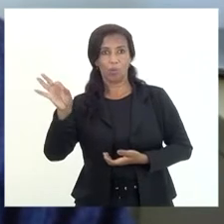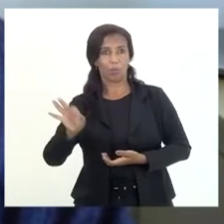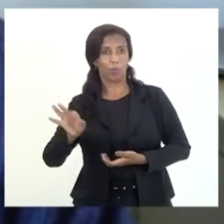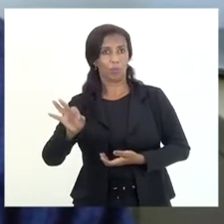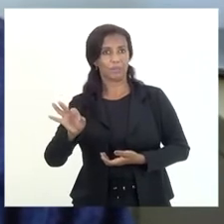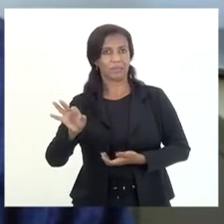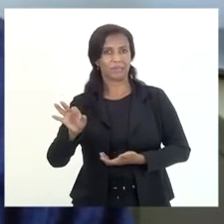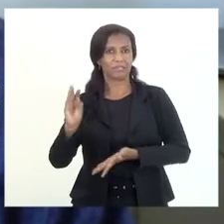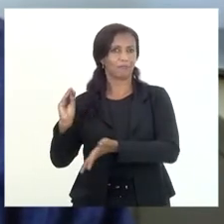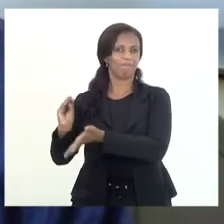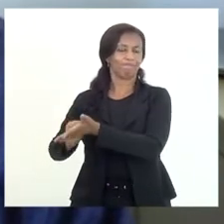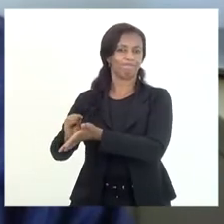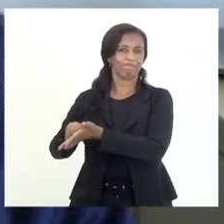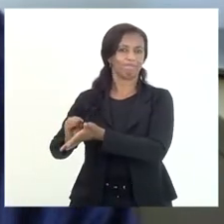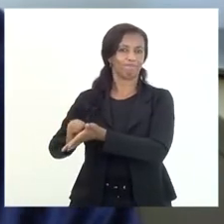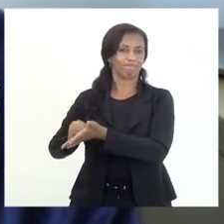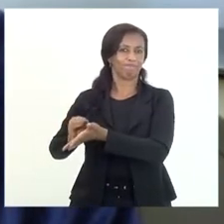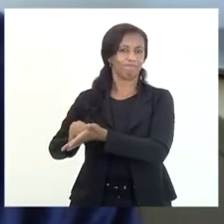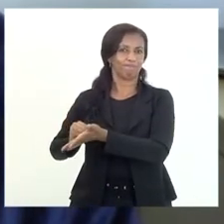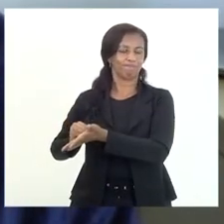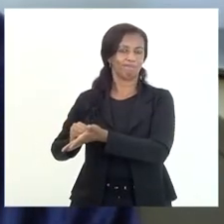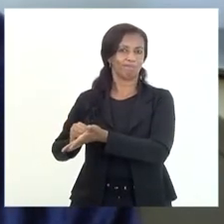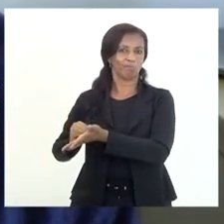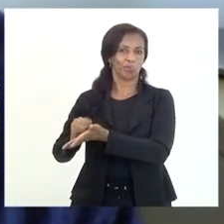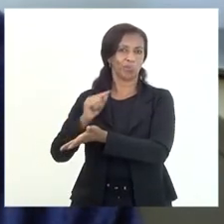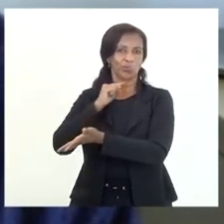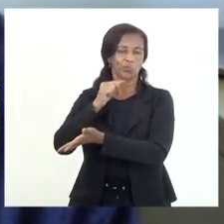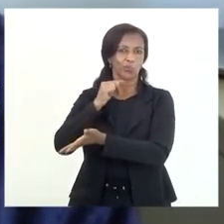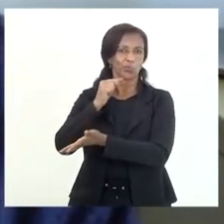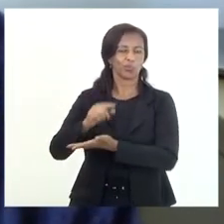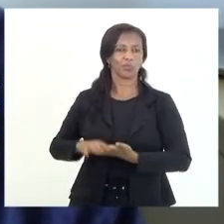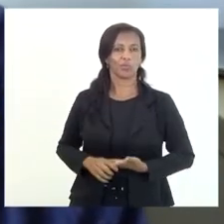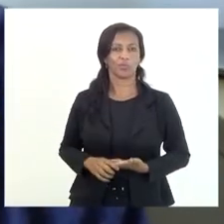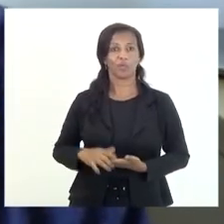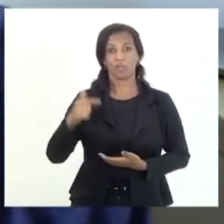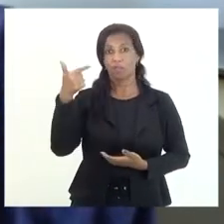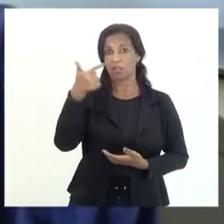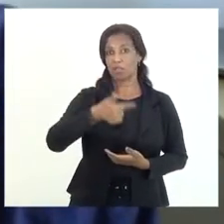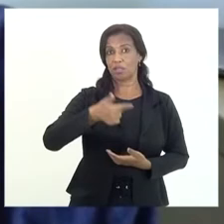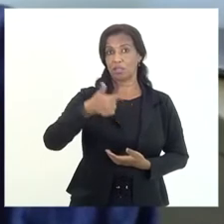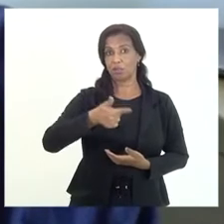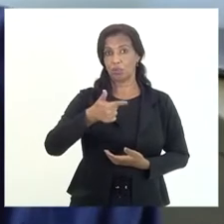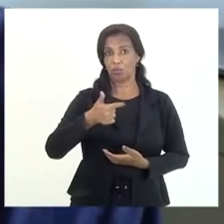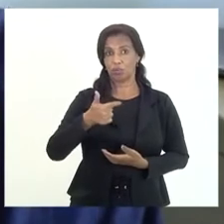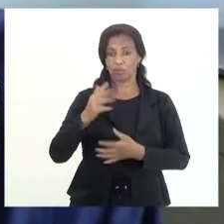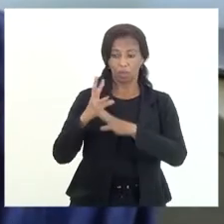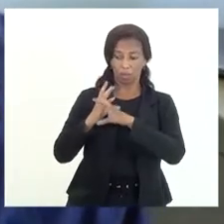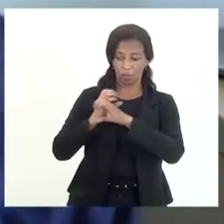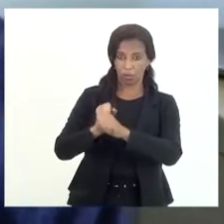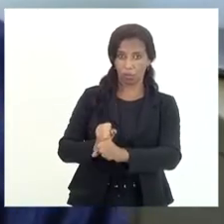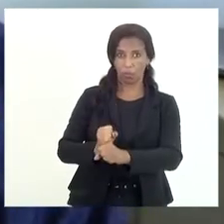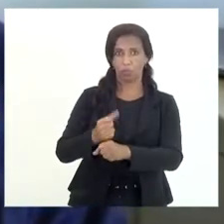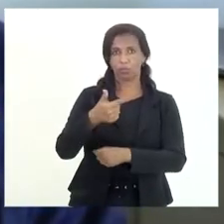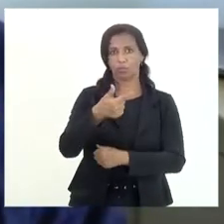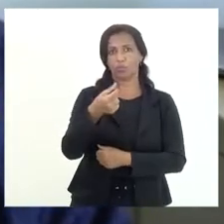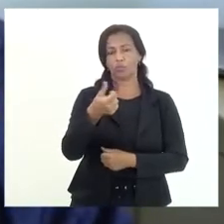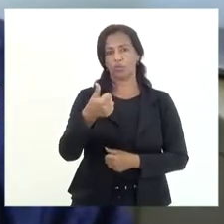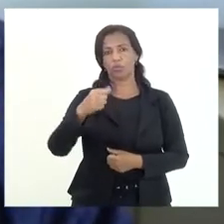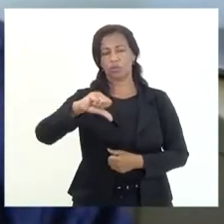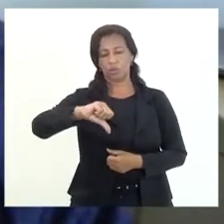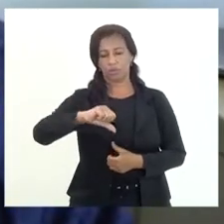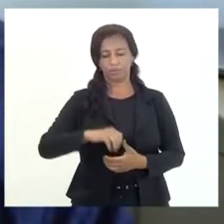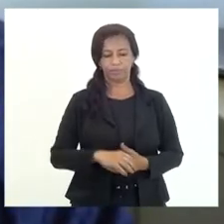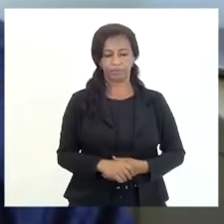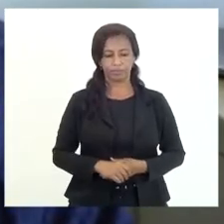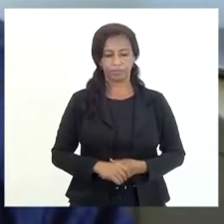de recuperação improvável segundo as contas de 19 o